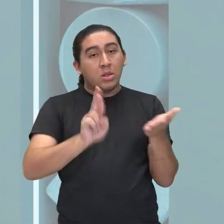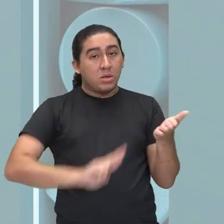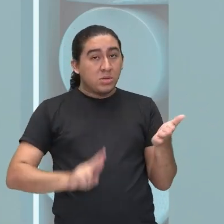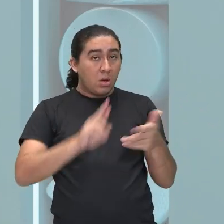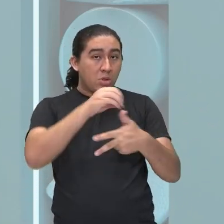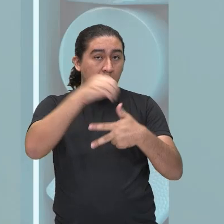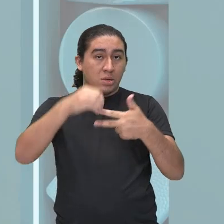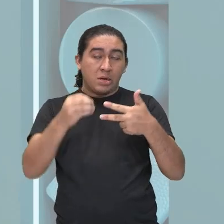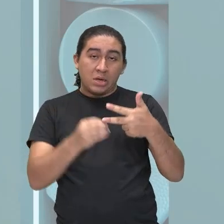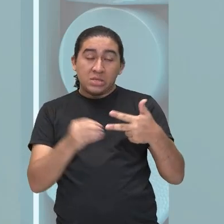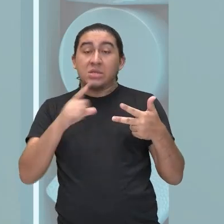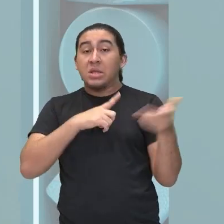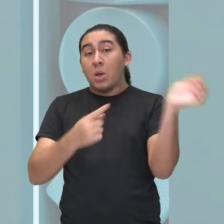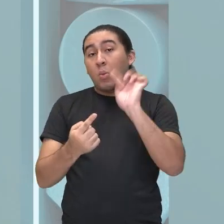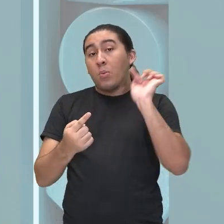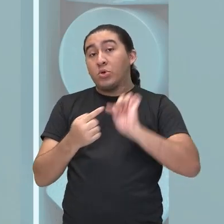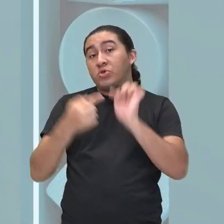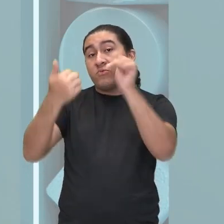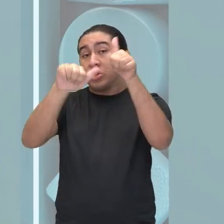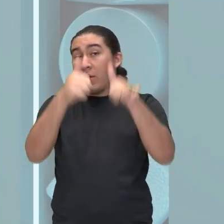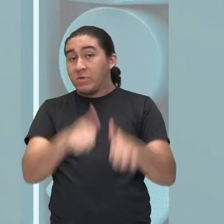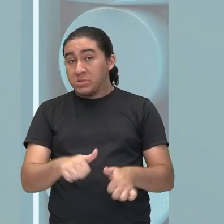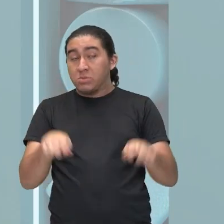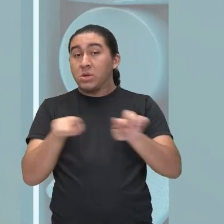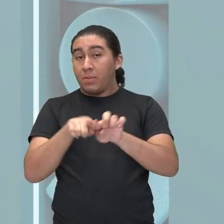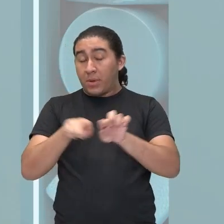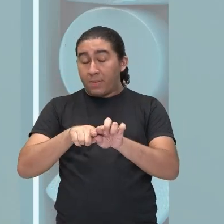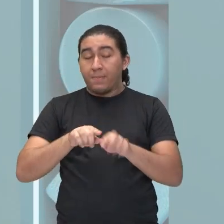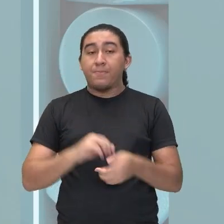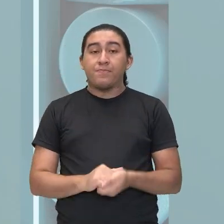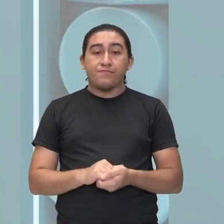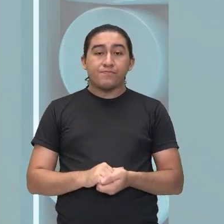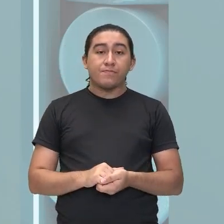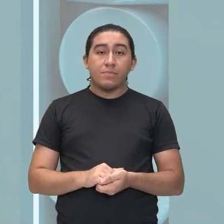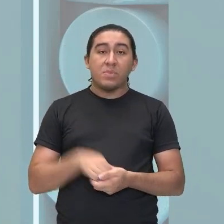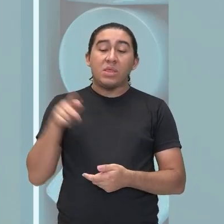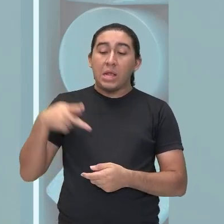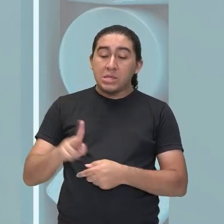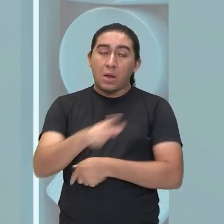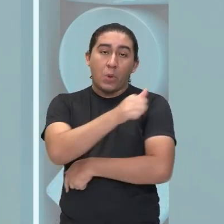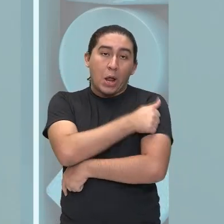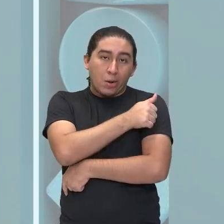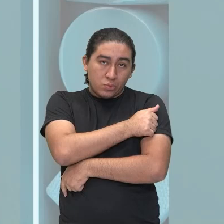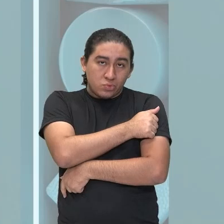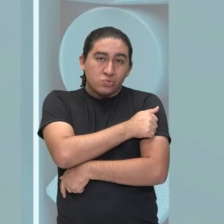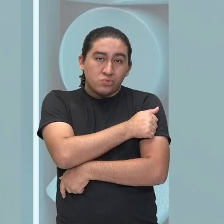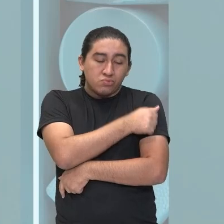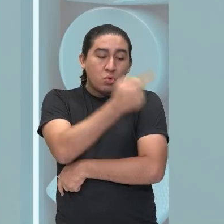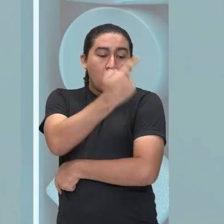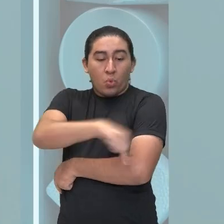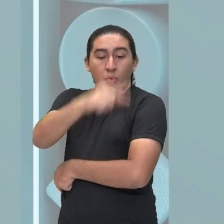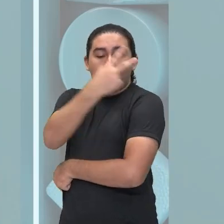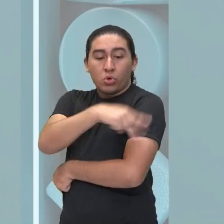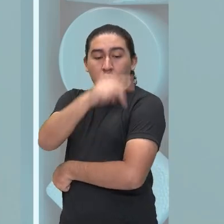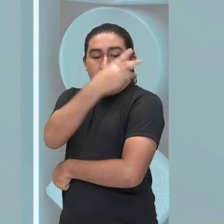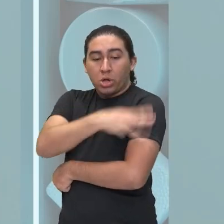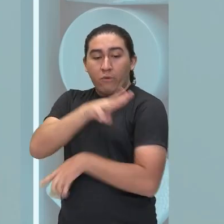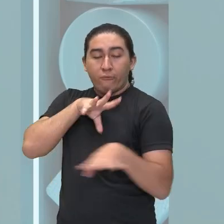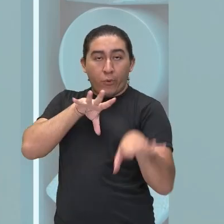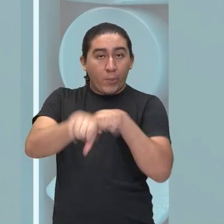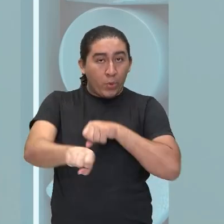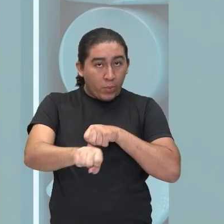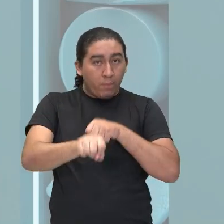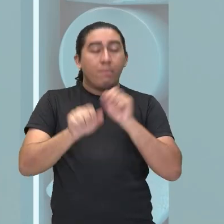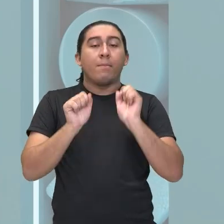ele tem uma finalidade avaliativa também. Então, perceba que todo aluno que finaliza o ensino médio, ele pode